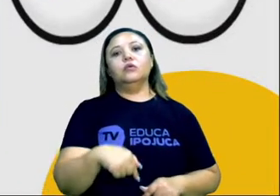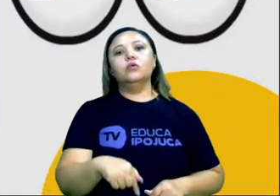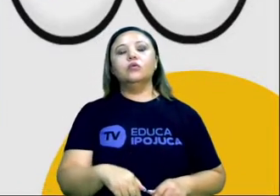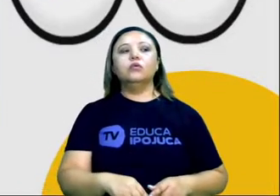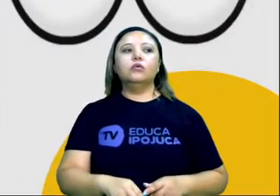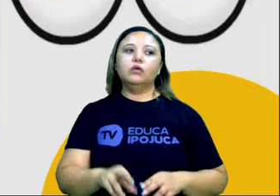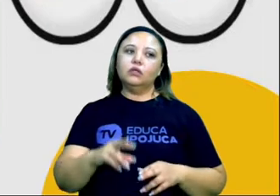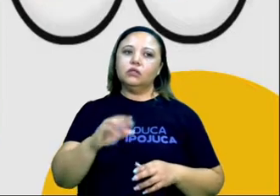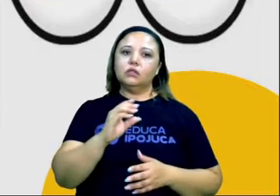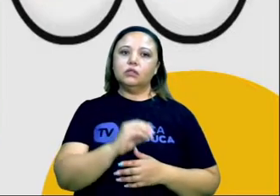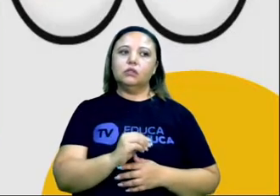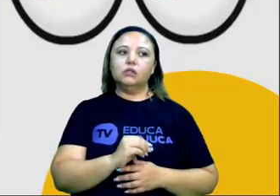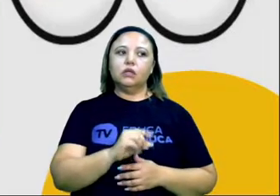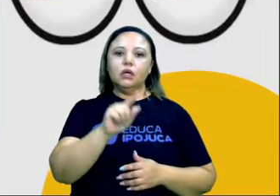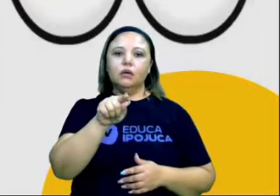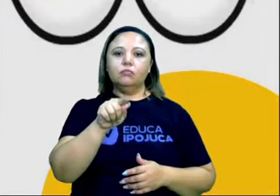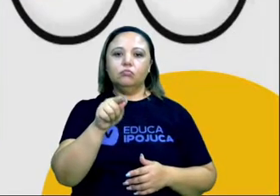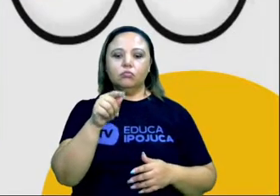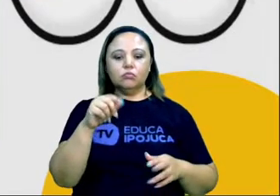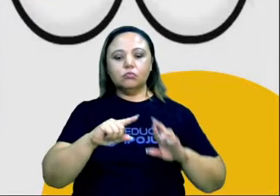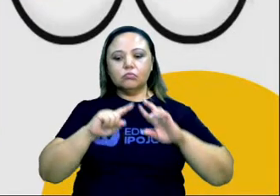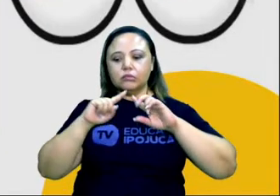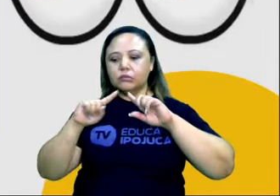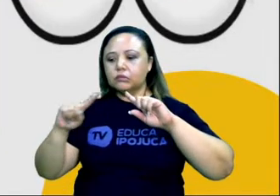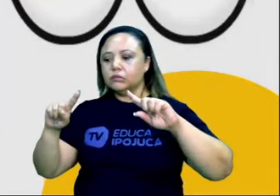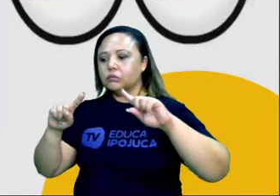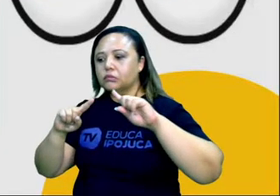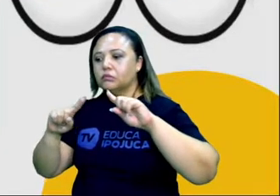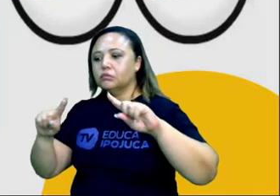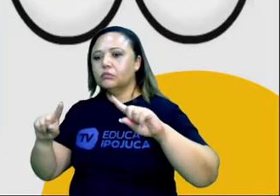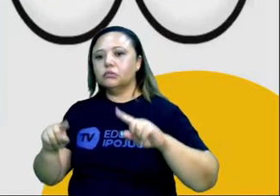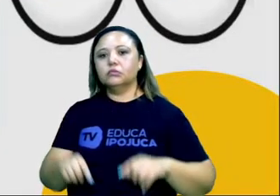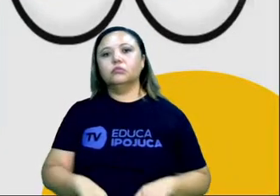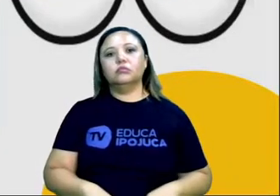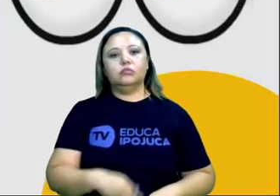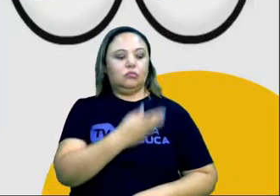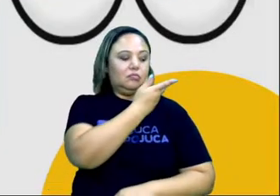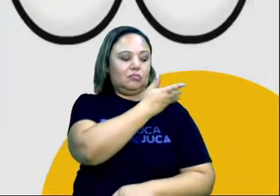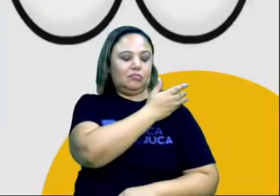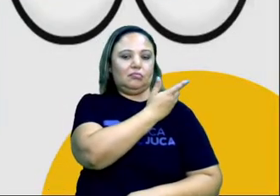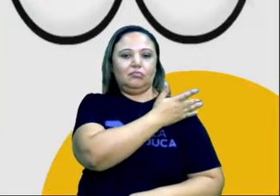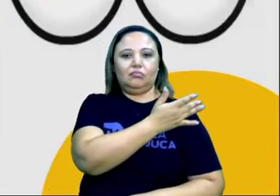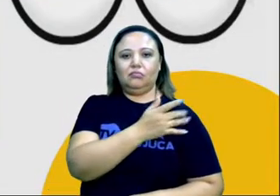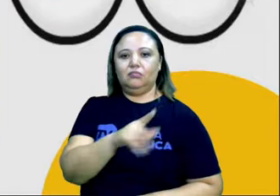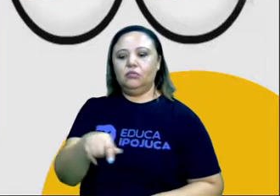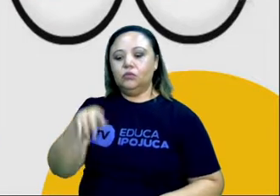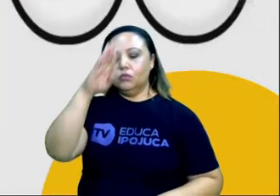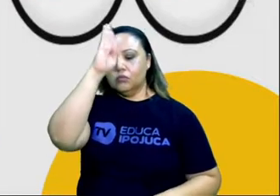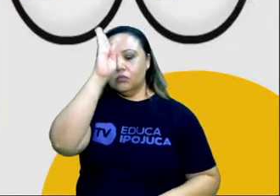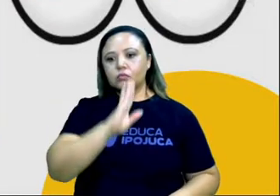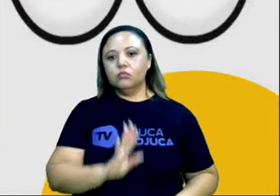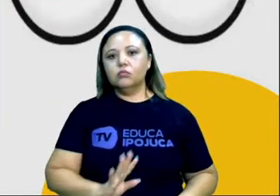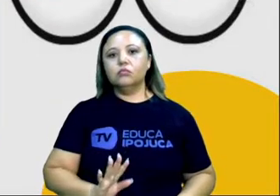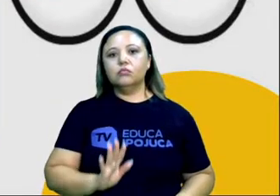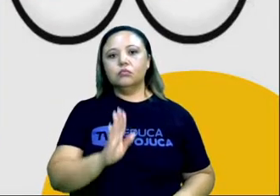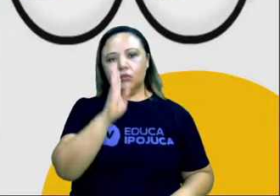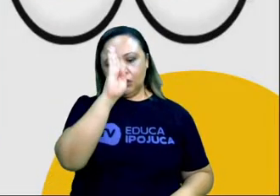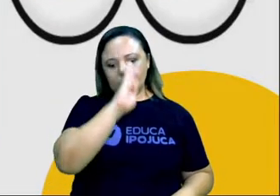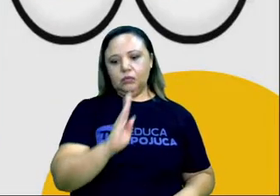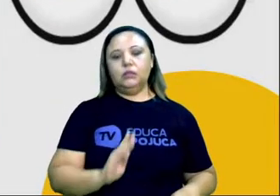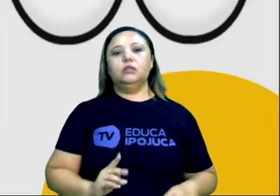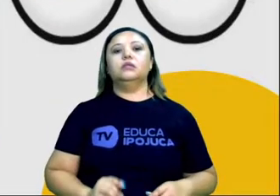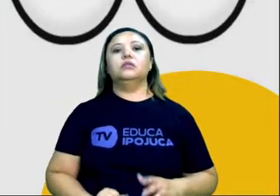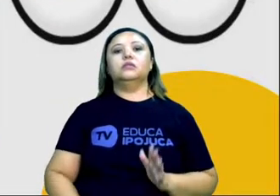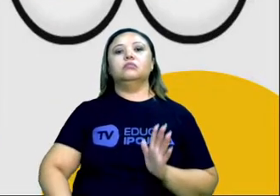diferente, que leva à discriminação e ao preconceito. No Brasil, é crime